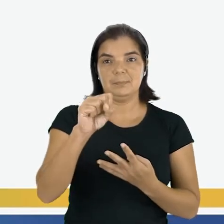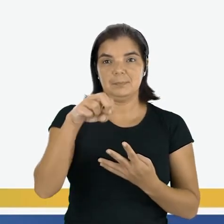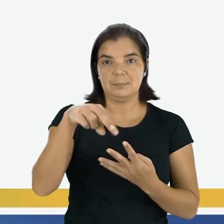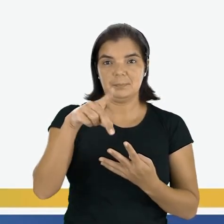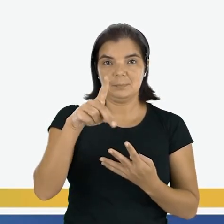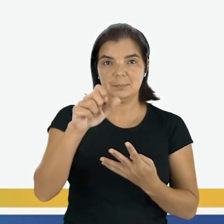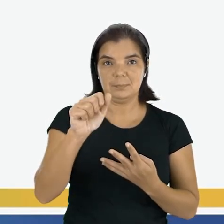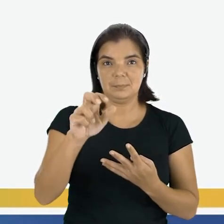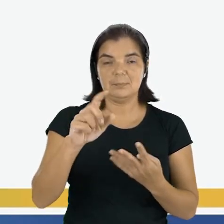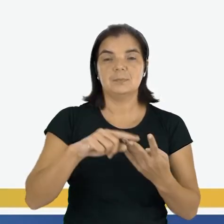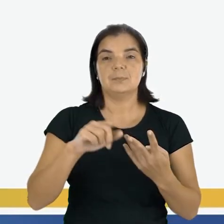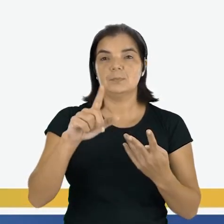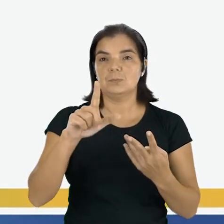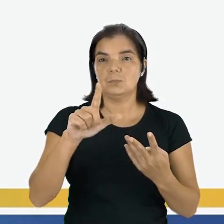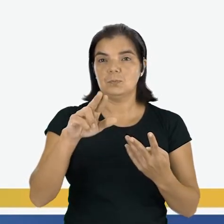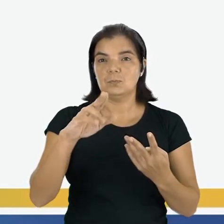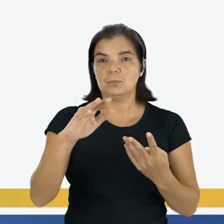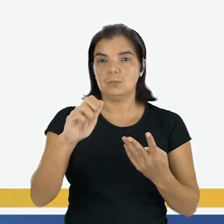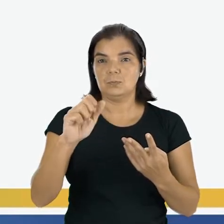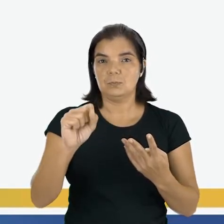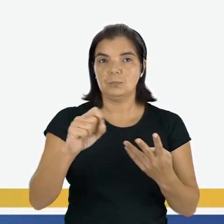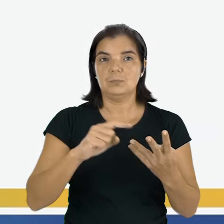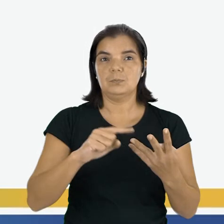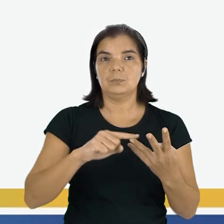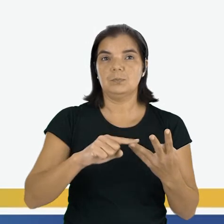Lucas, a Aline e o Igor.